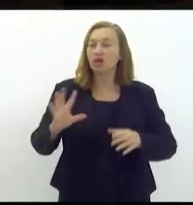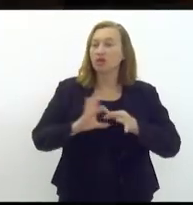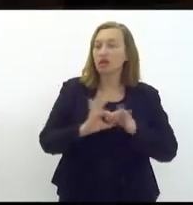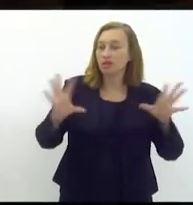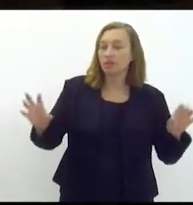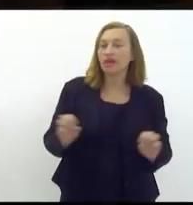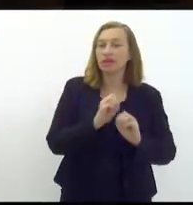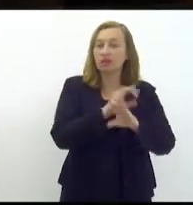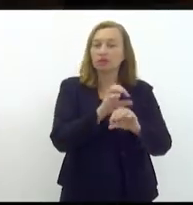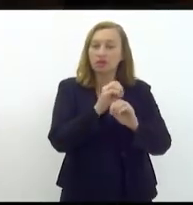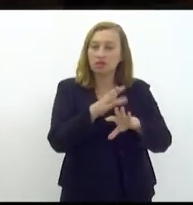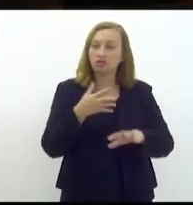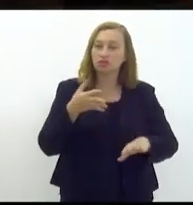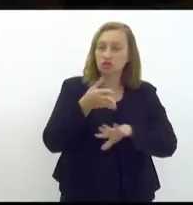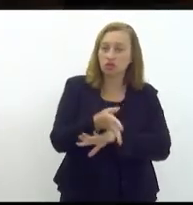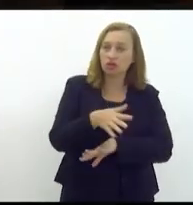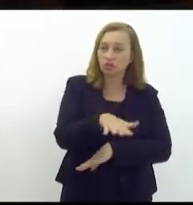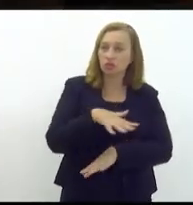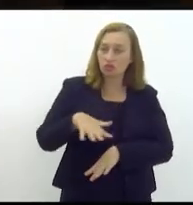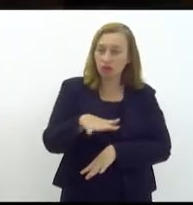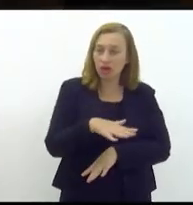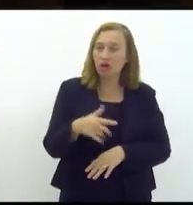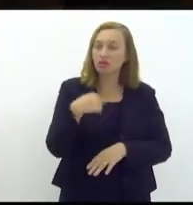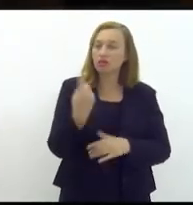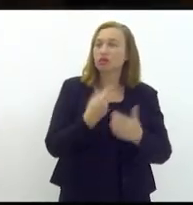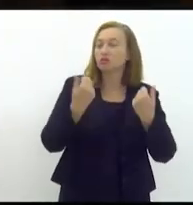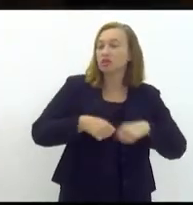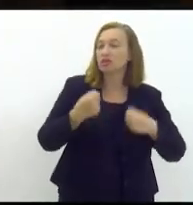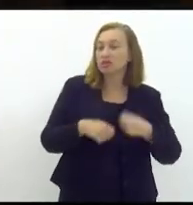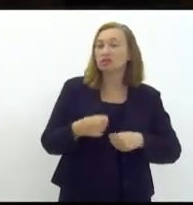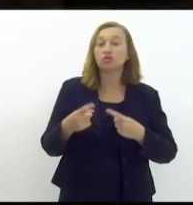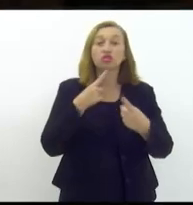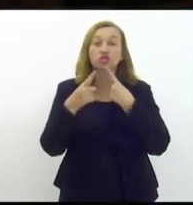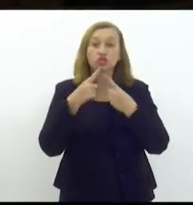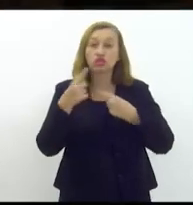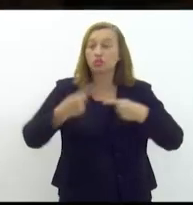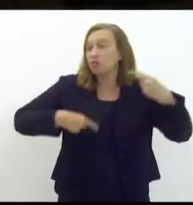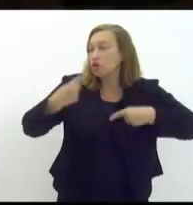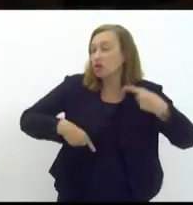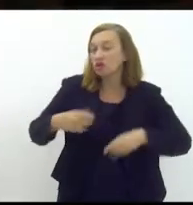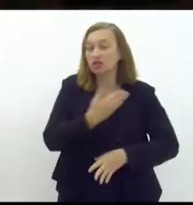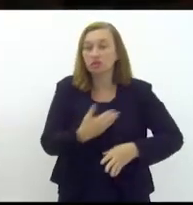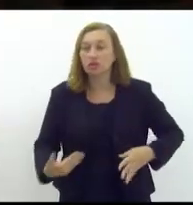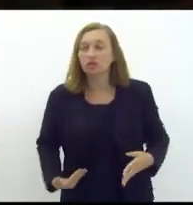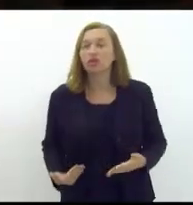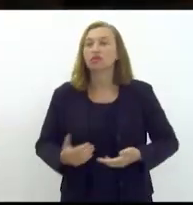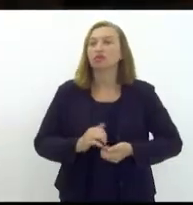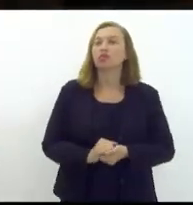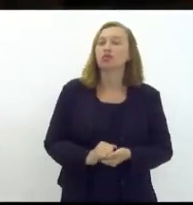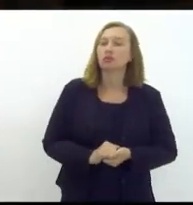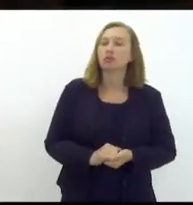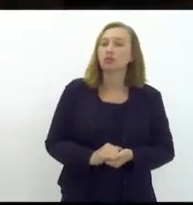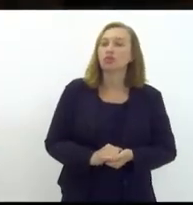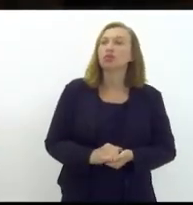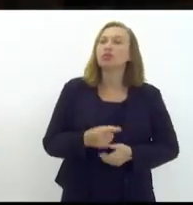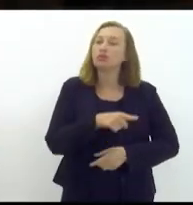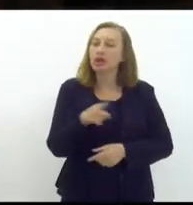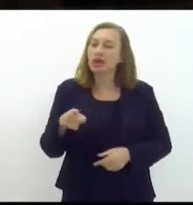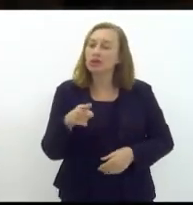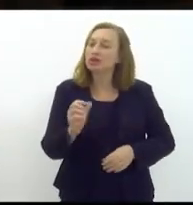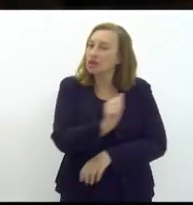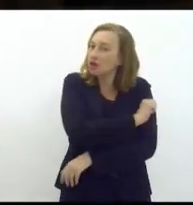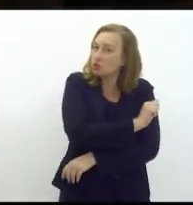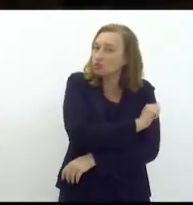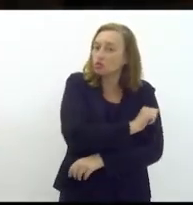ela também chega num espaço onde a gente precisa aqui discutir políticas públicas que garanta para esses alunos